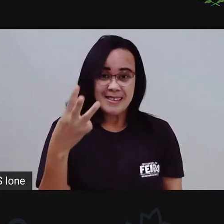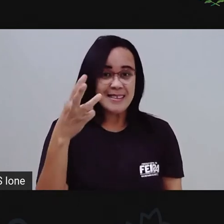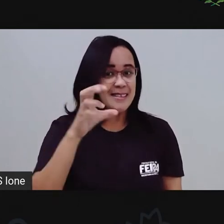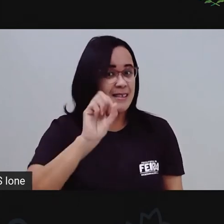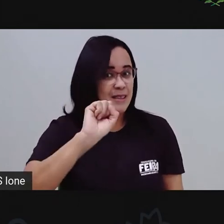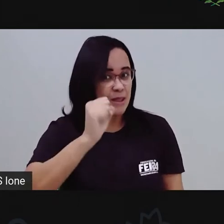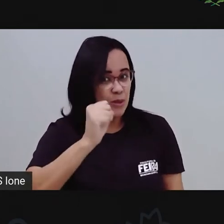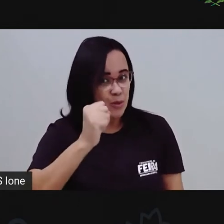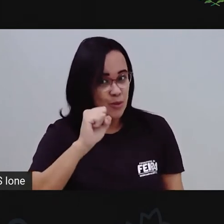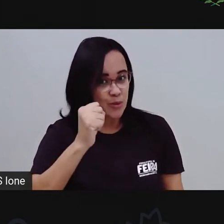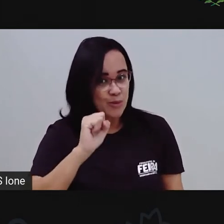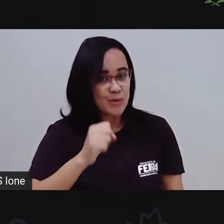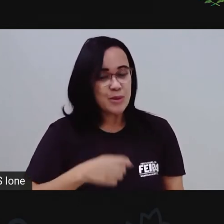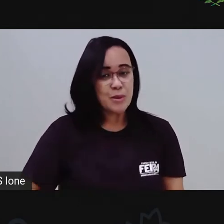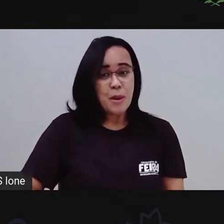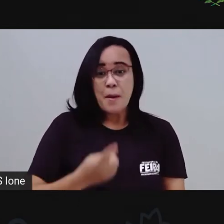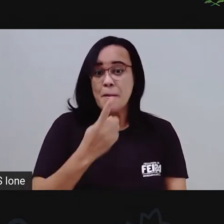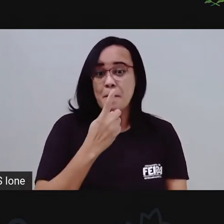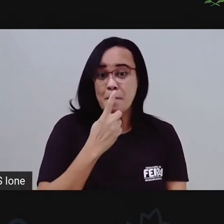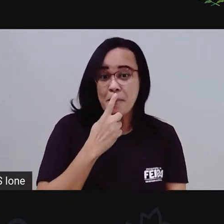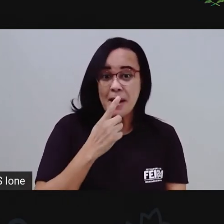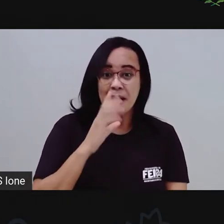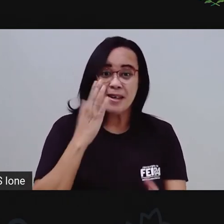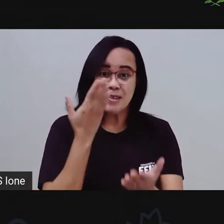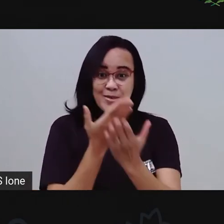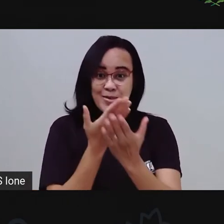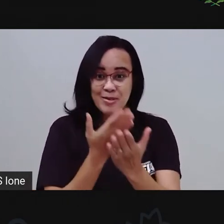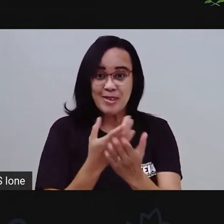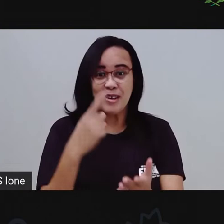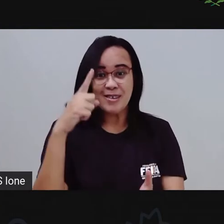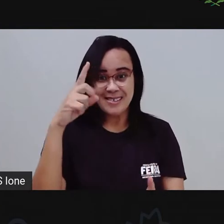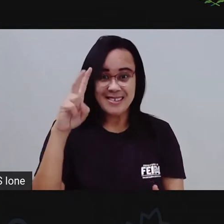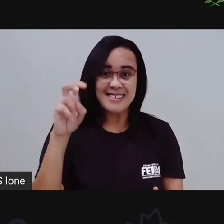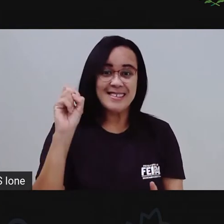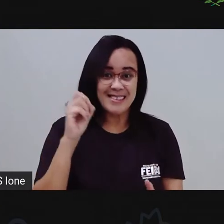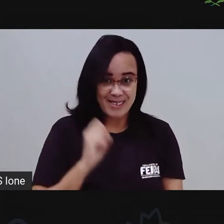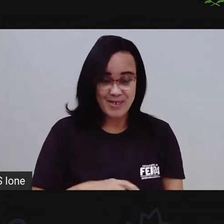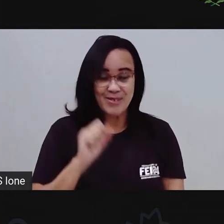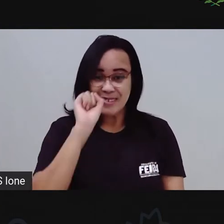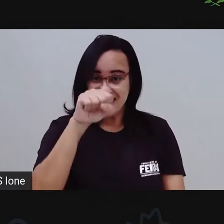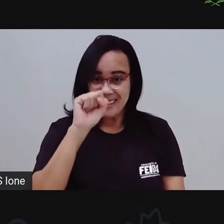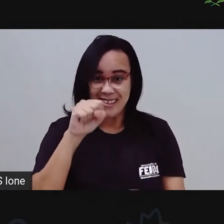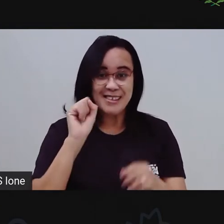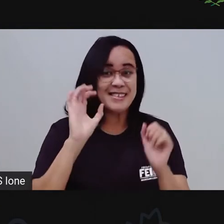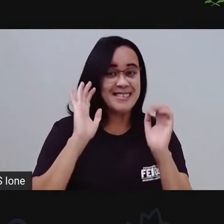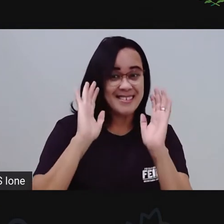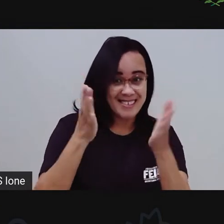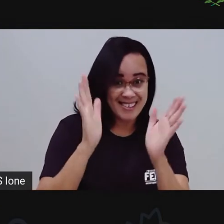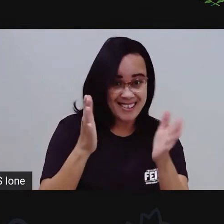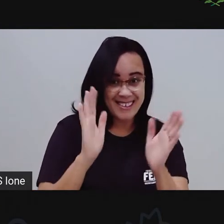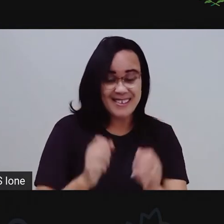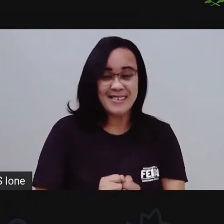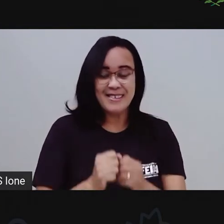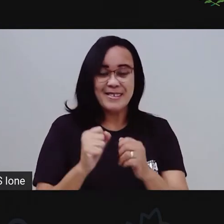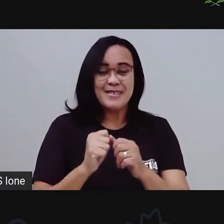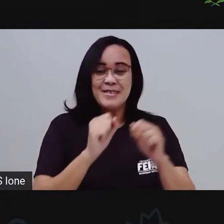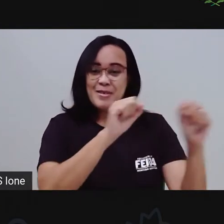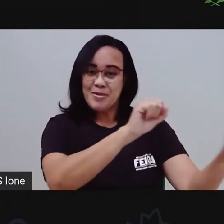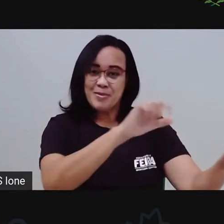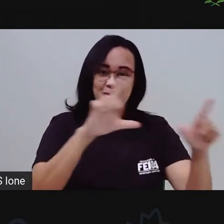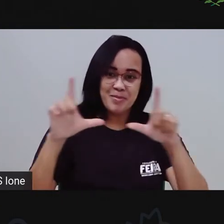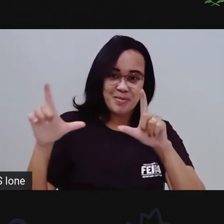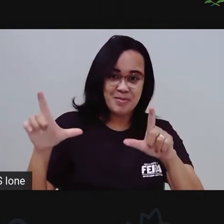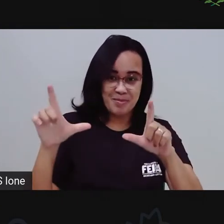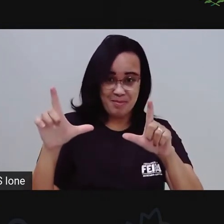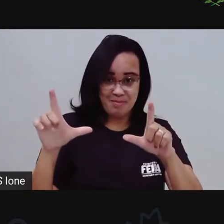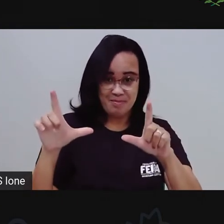número 150, já, ó, no toque-toque, batendo aí na porta. A Pró vai colocar aqui o slide pra vocês, o